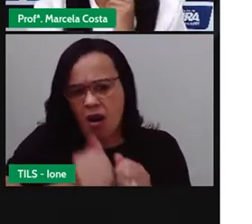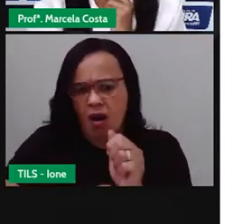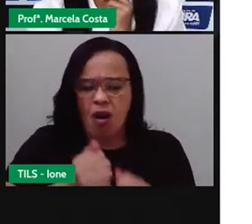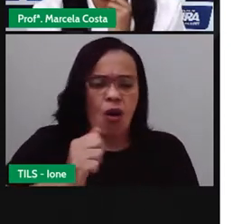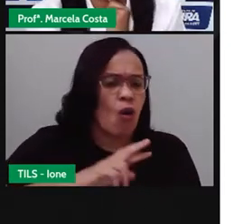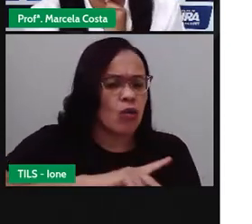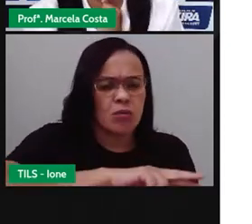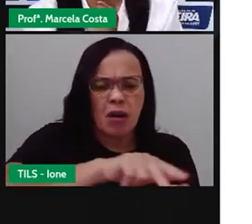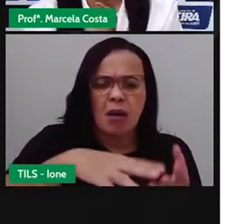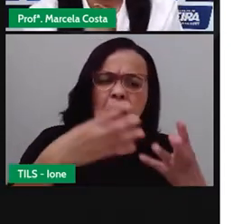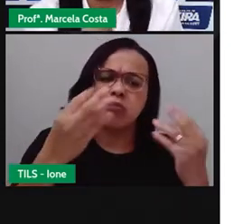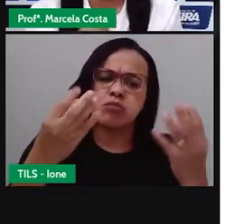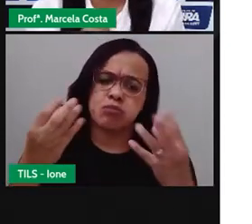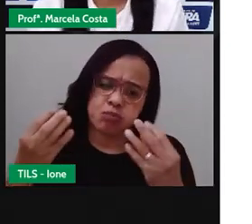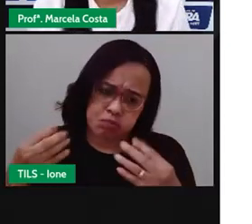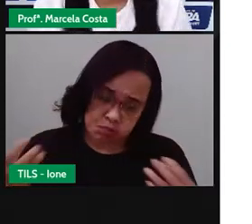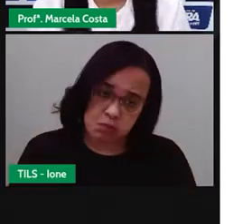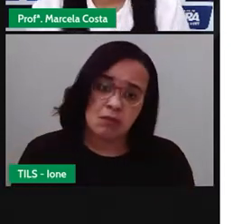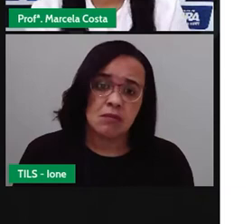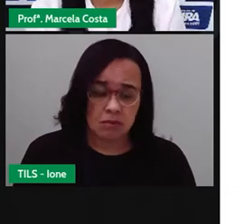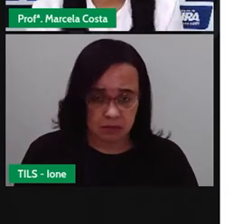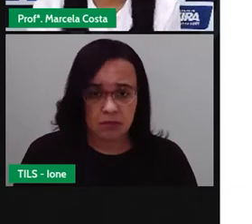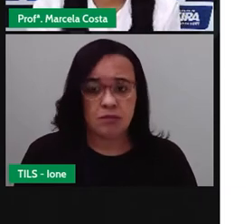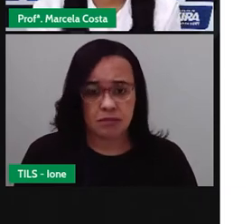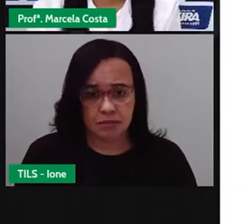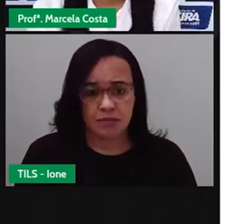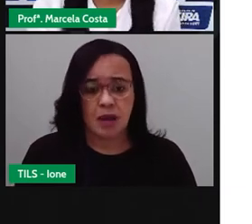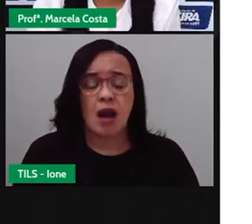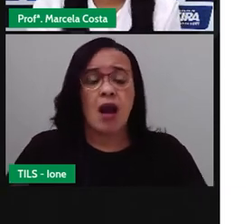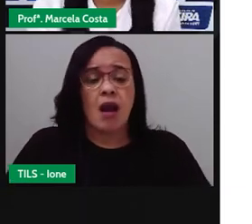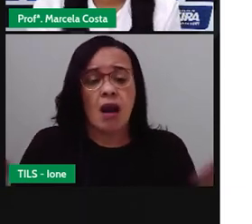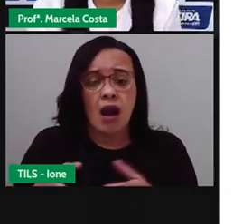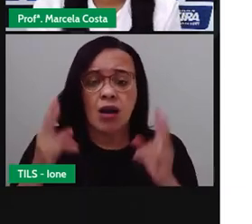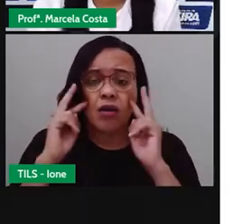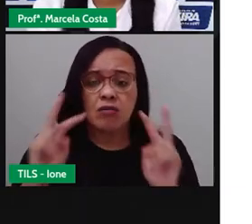Vamos ver o que que a gente pode encontrar no Centro de Abastecimento do Centro de Abastecimento.